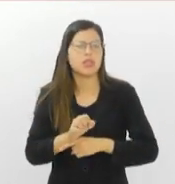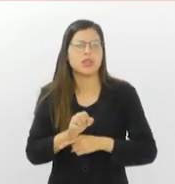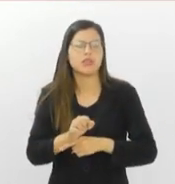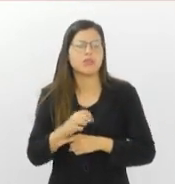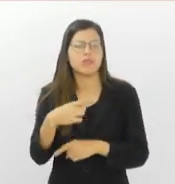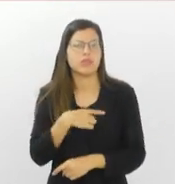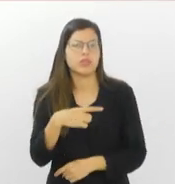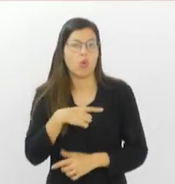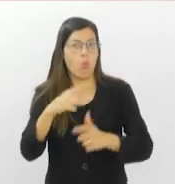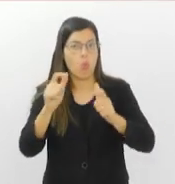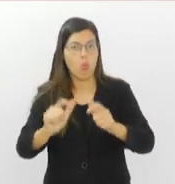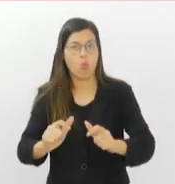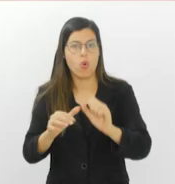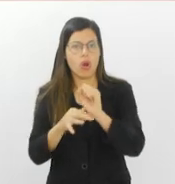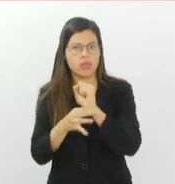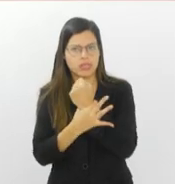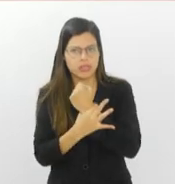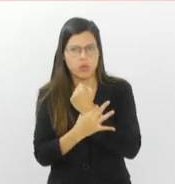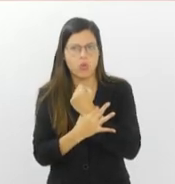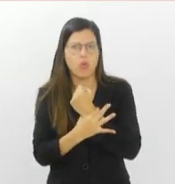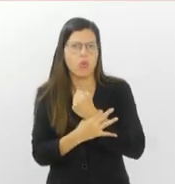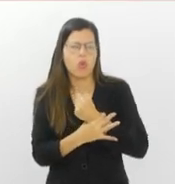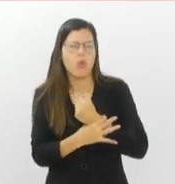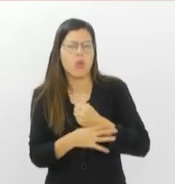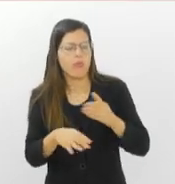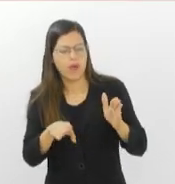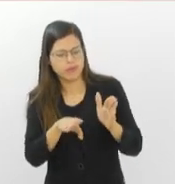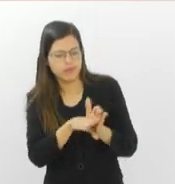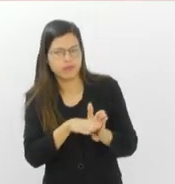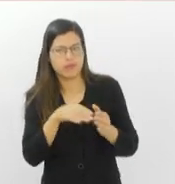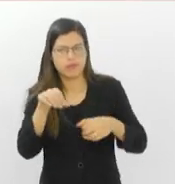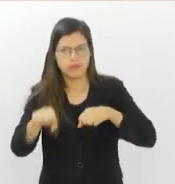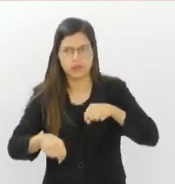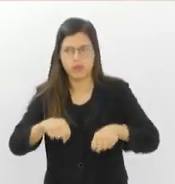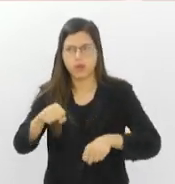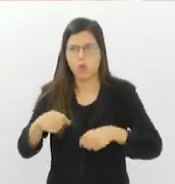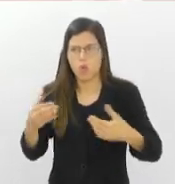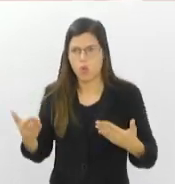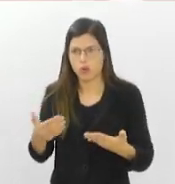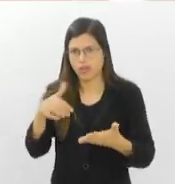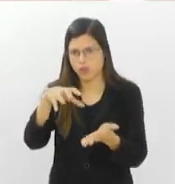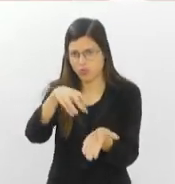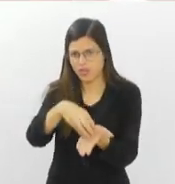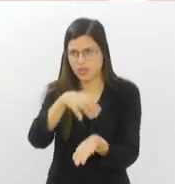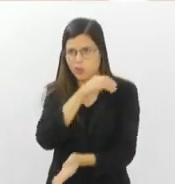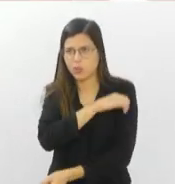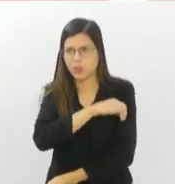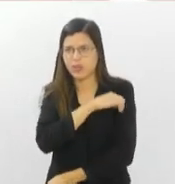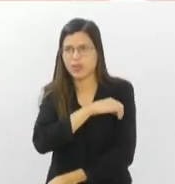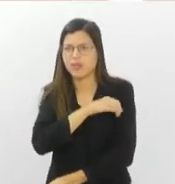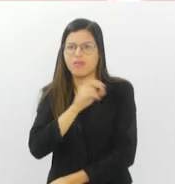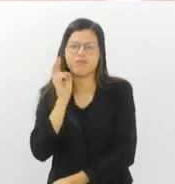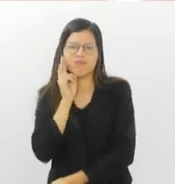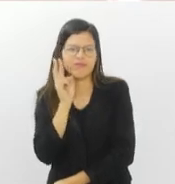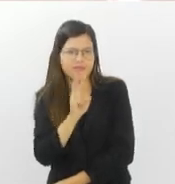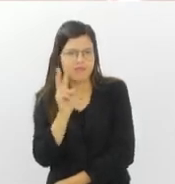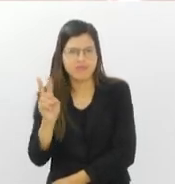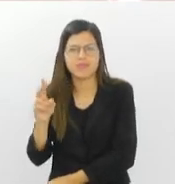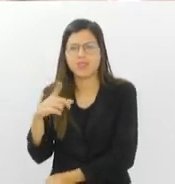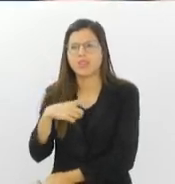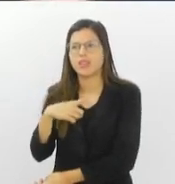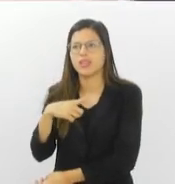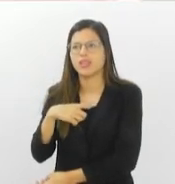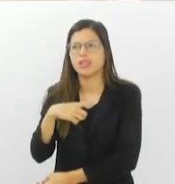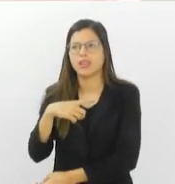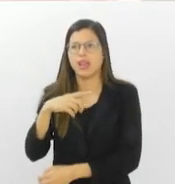menos um lugar seguro para deixar a bicicleta, né? Hoje, a gente está aqui no centro do Rio de Janeiro o que você mais vê são bicicletas fixadas nos postes, nas